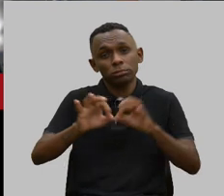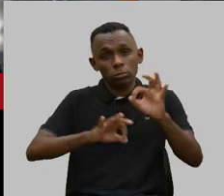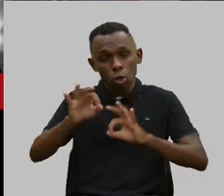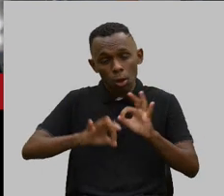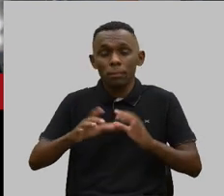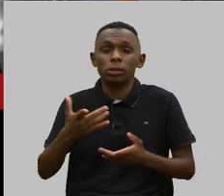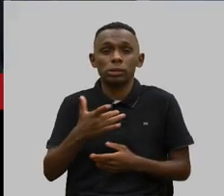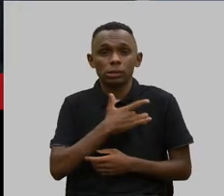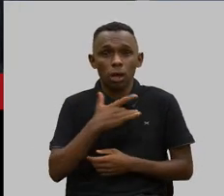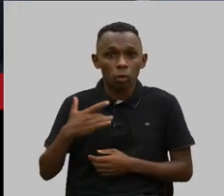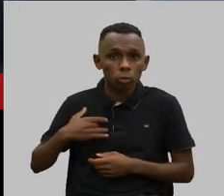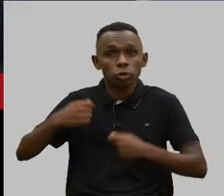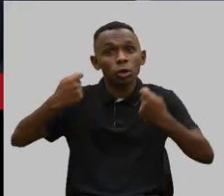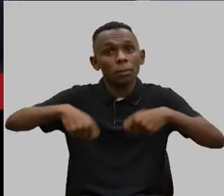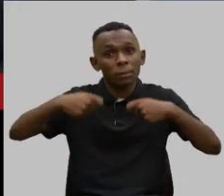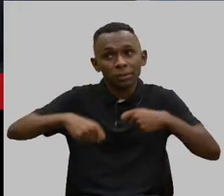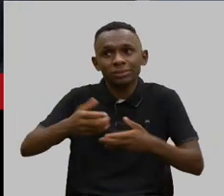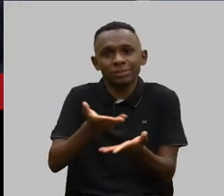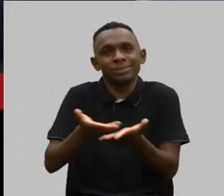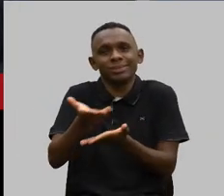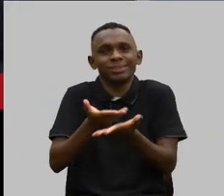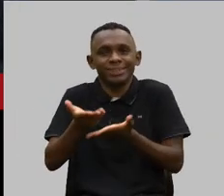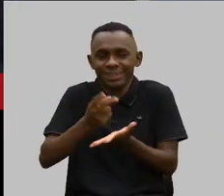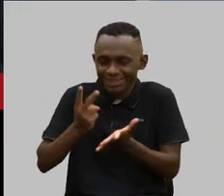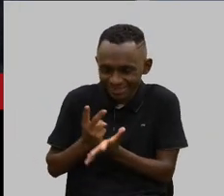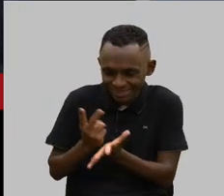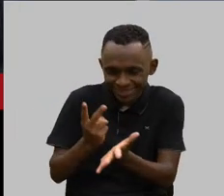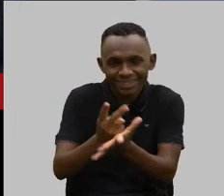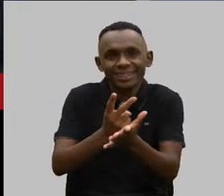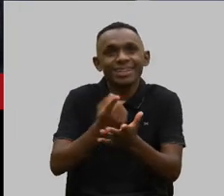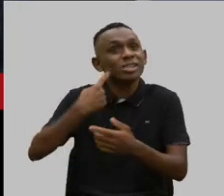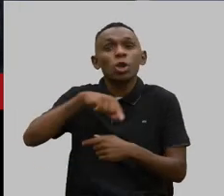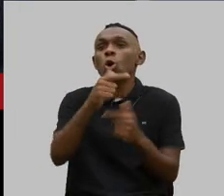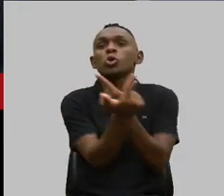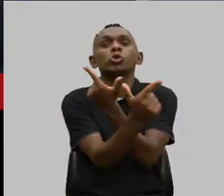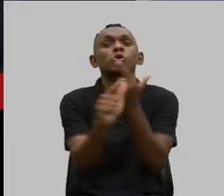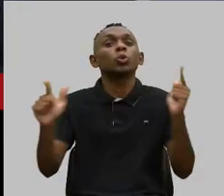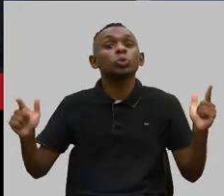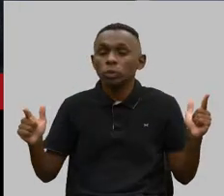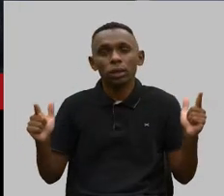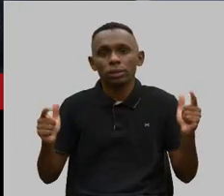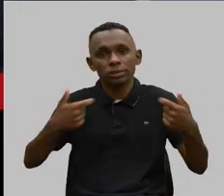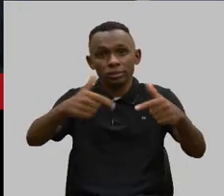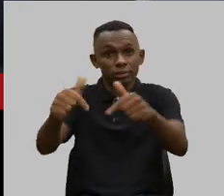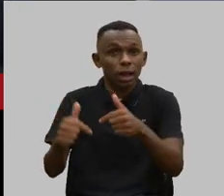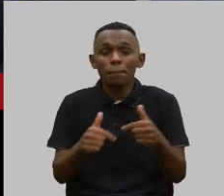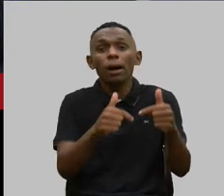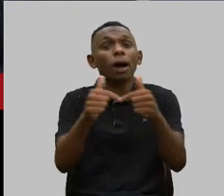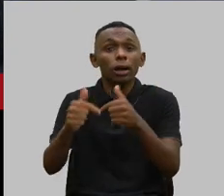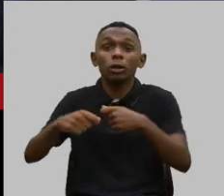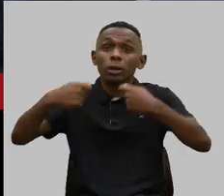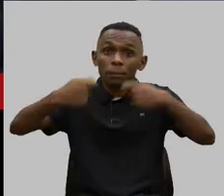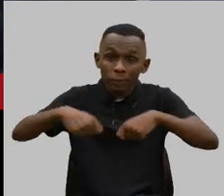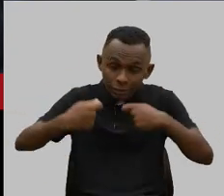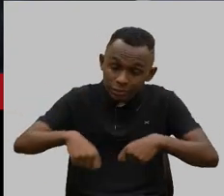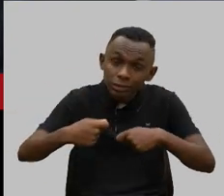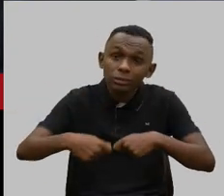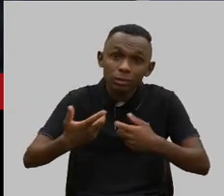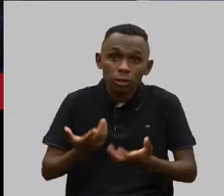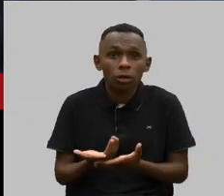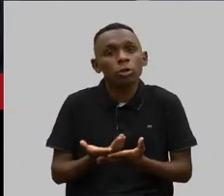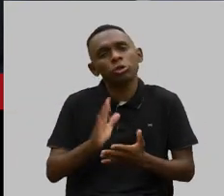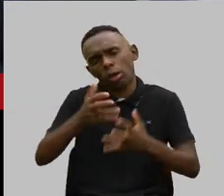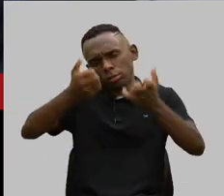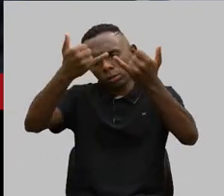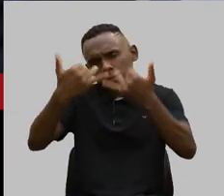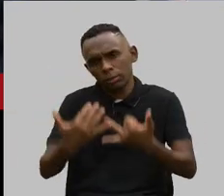naquele momento em que precisa de um tratamento continuado, a gente não tem esse serviço, que é um serviço que deve ser prestado, como foi